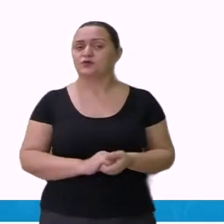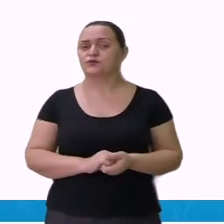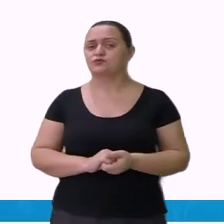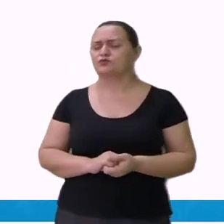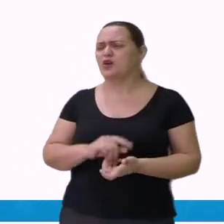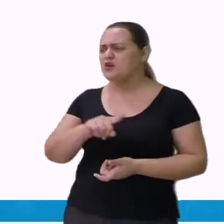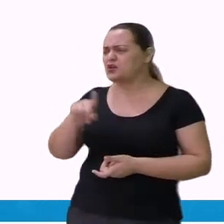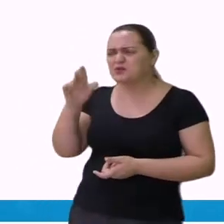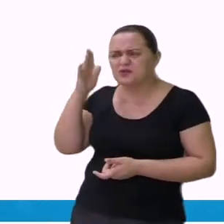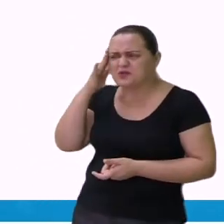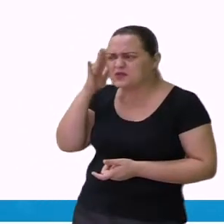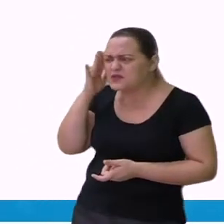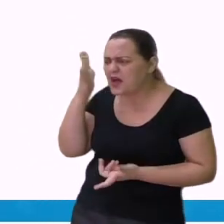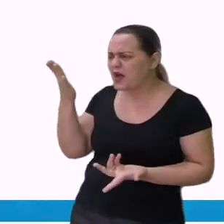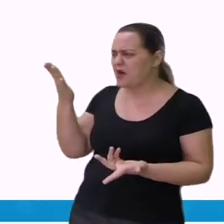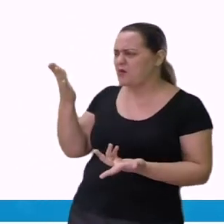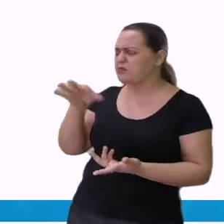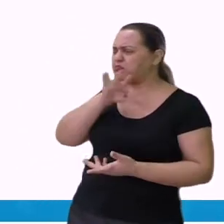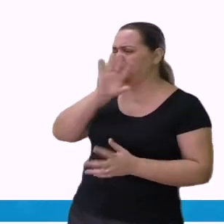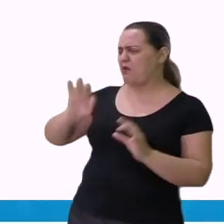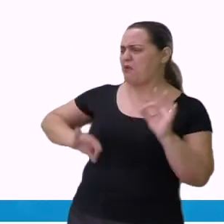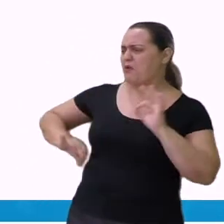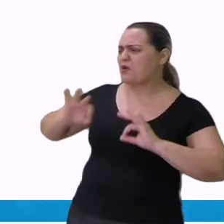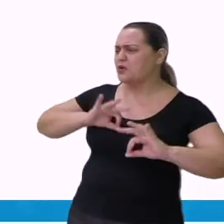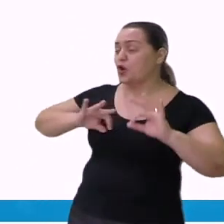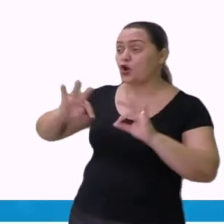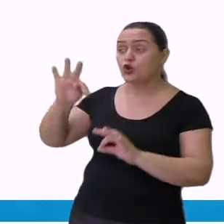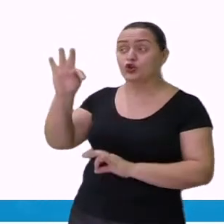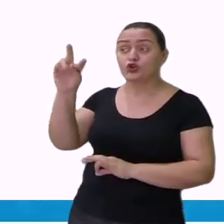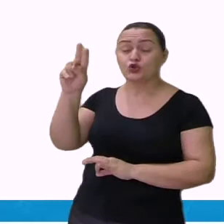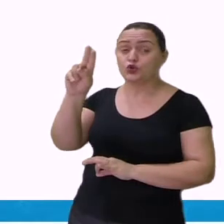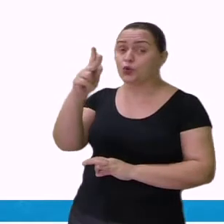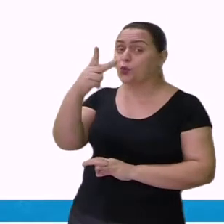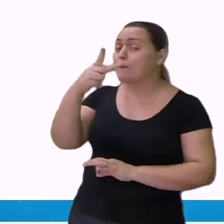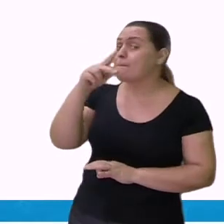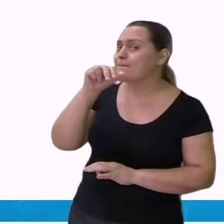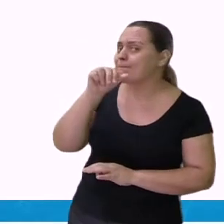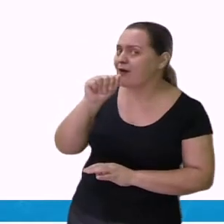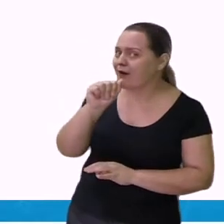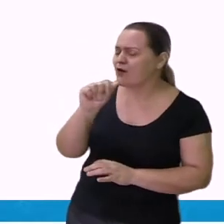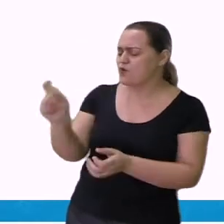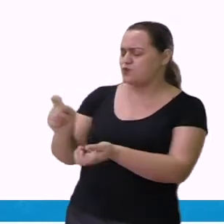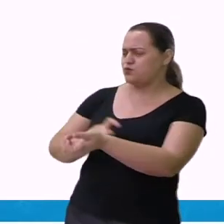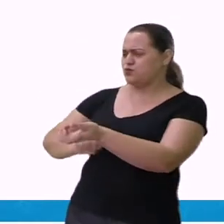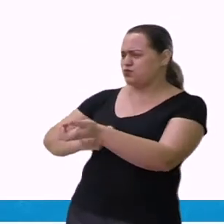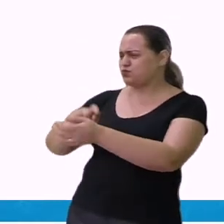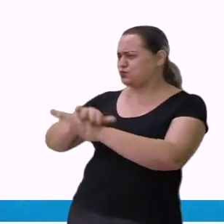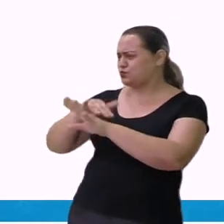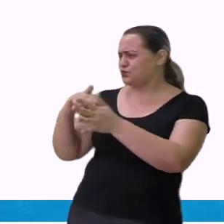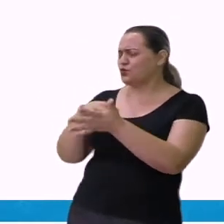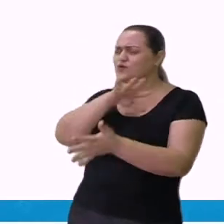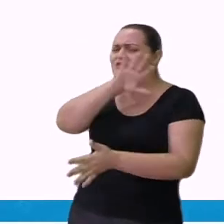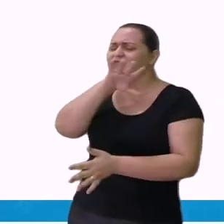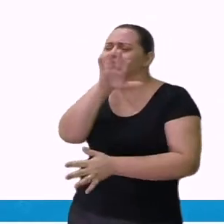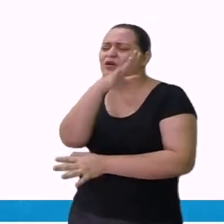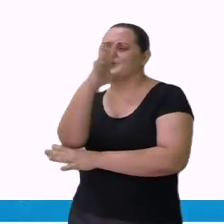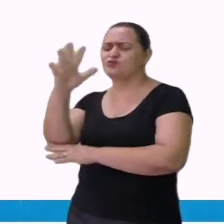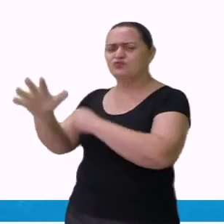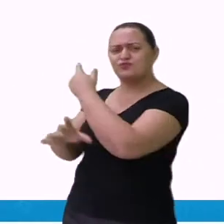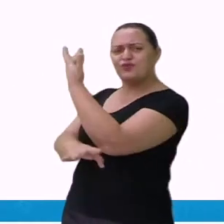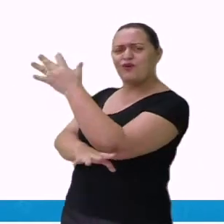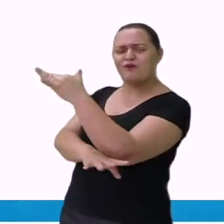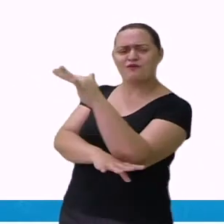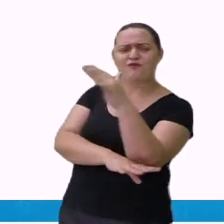com todos os bichos da floresta e vai mandar um castigo terrível. Logo mais